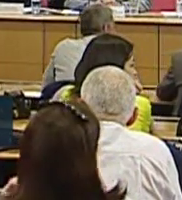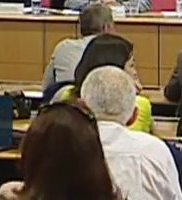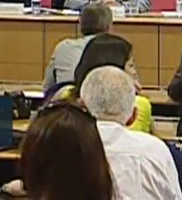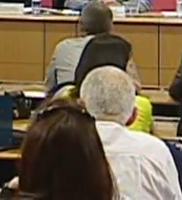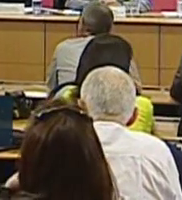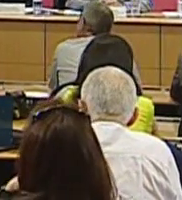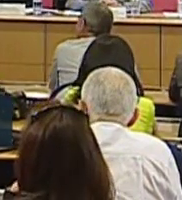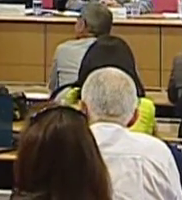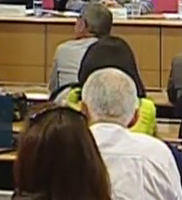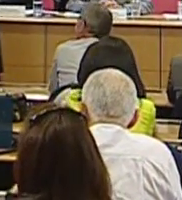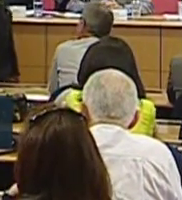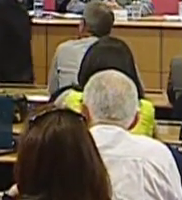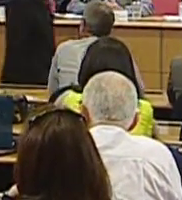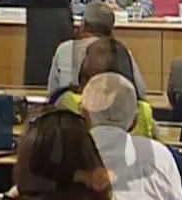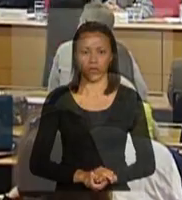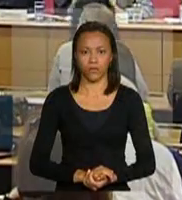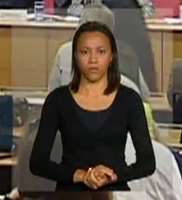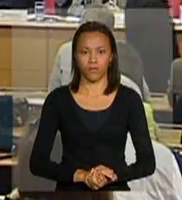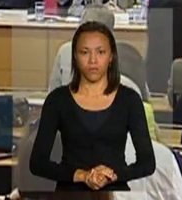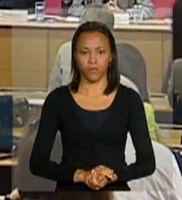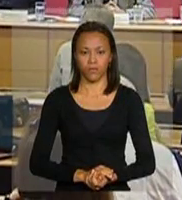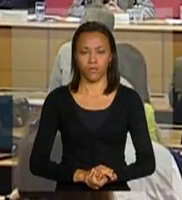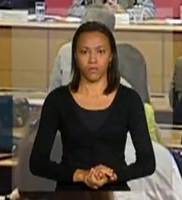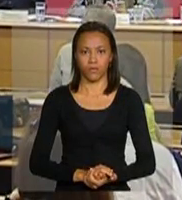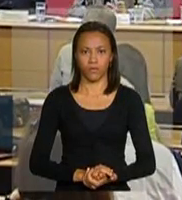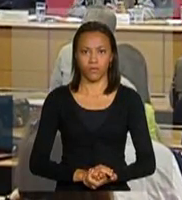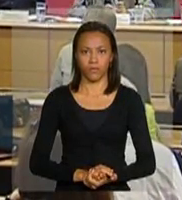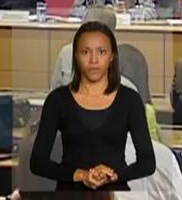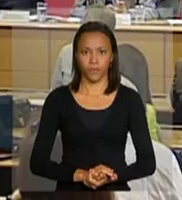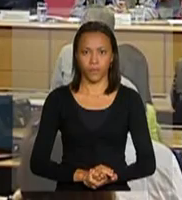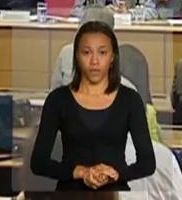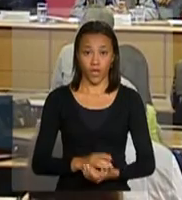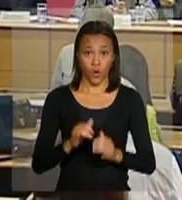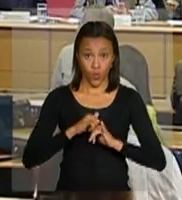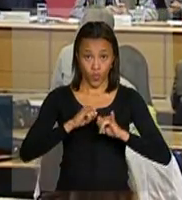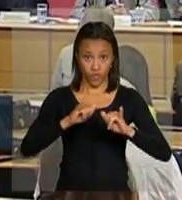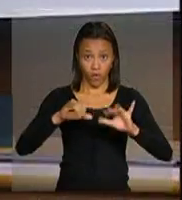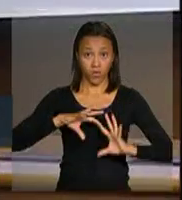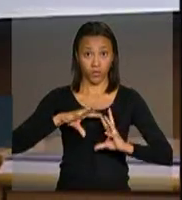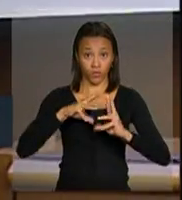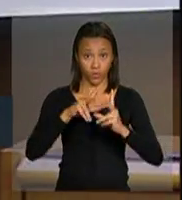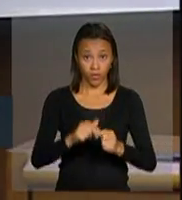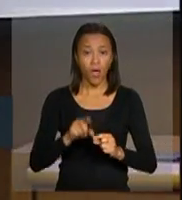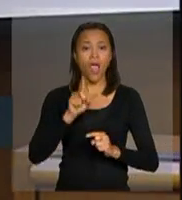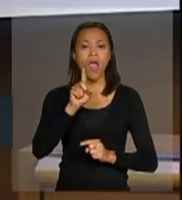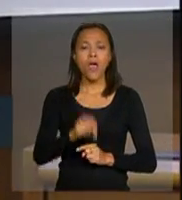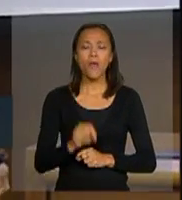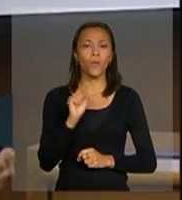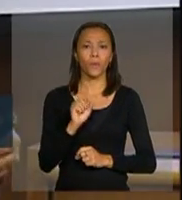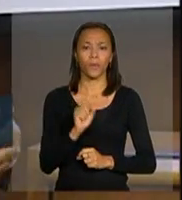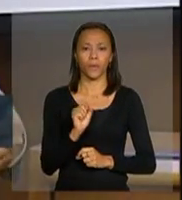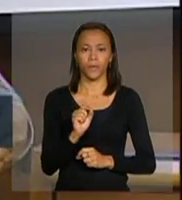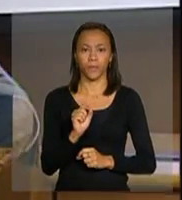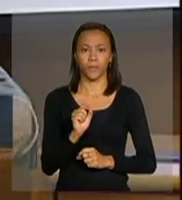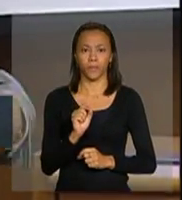Beleza. Obrigado, obrigado. Bem, o informe global é resultado de um